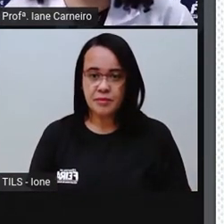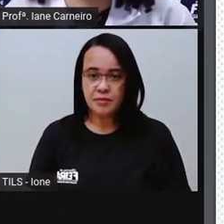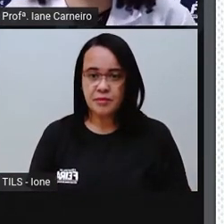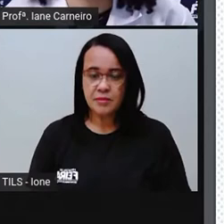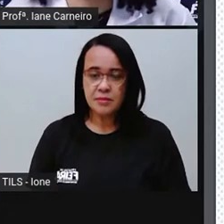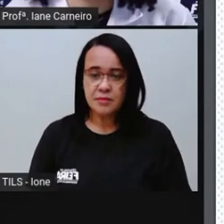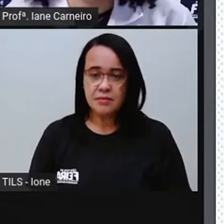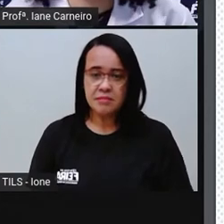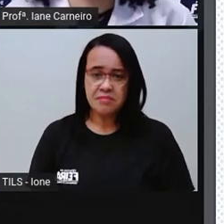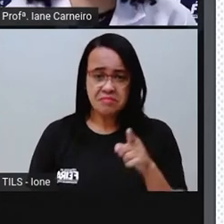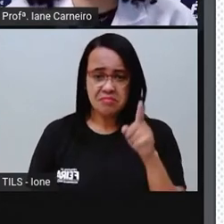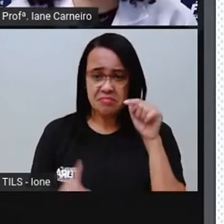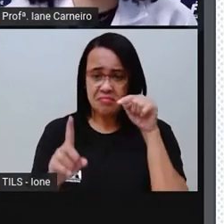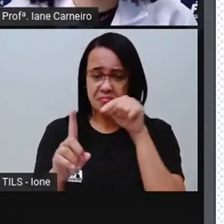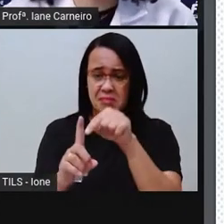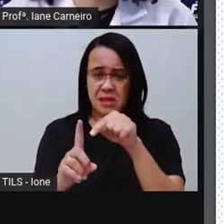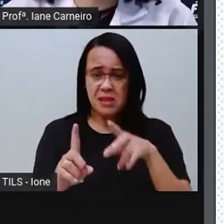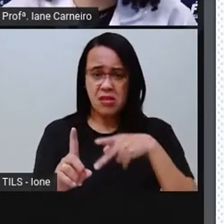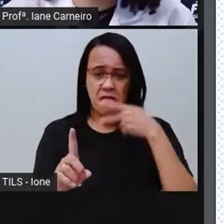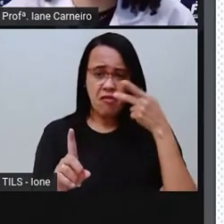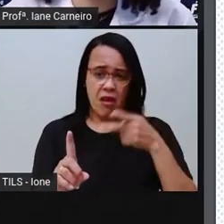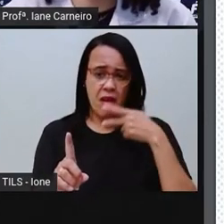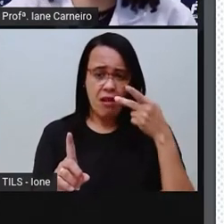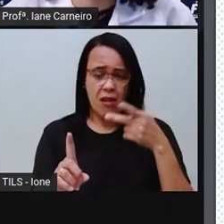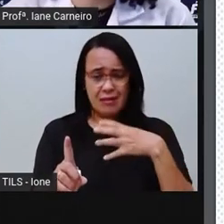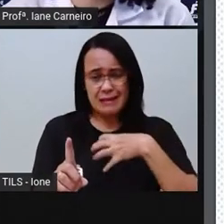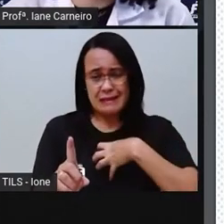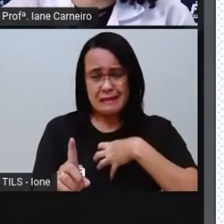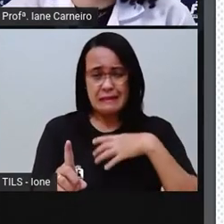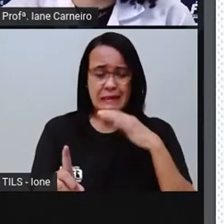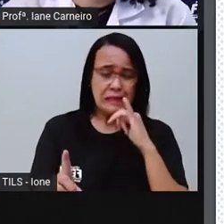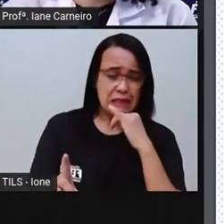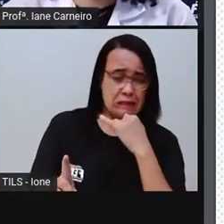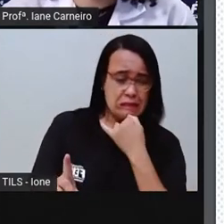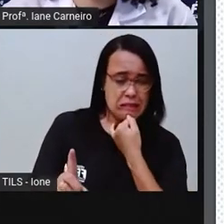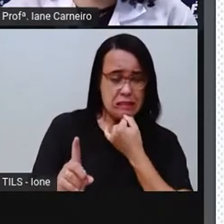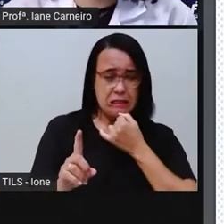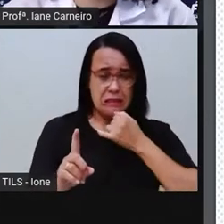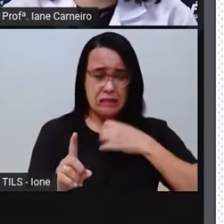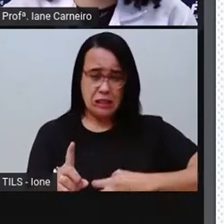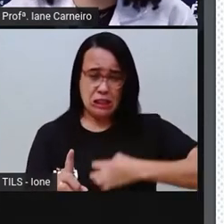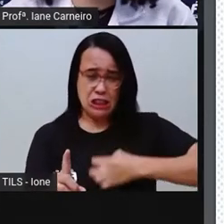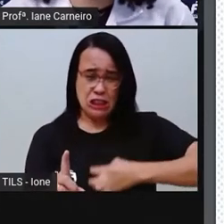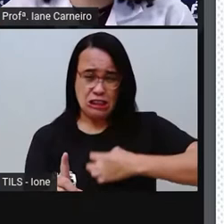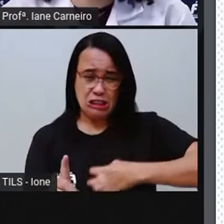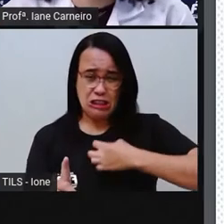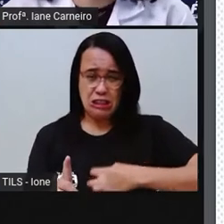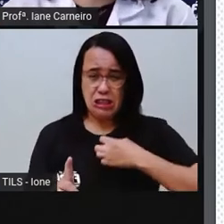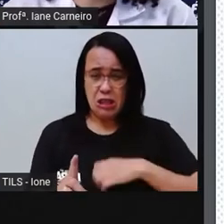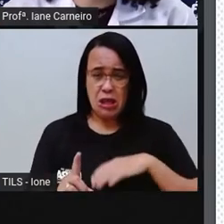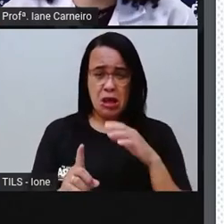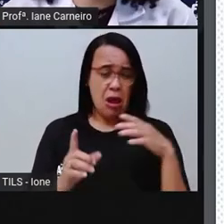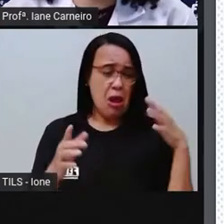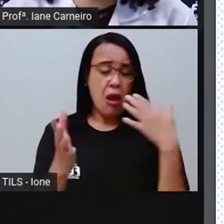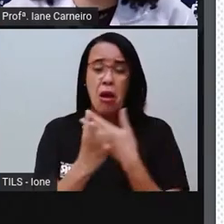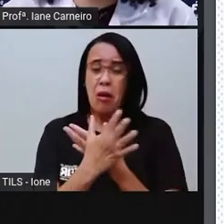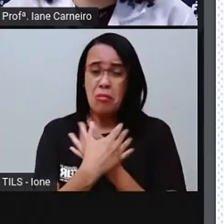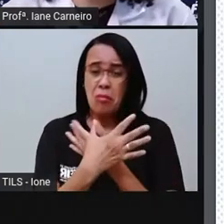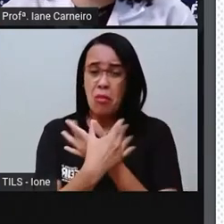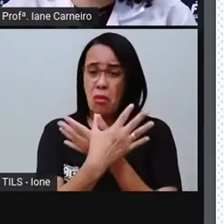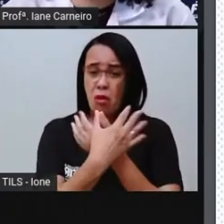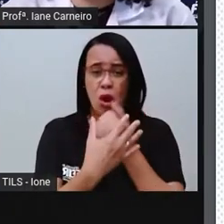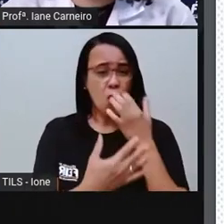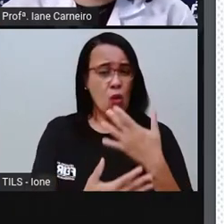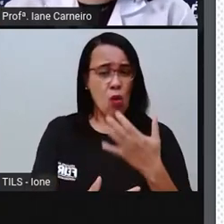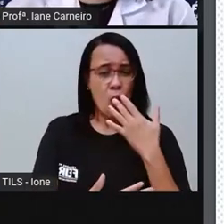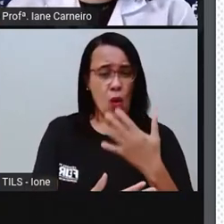Ela falava, tristonha, com uma voz irritada. O borboleta é colorida, mas eu sou toda